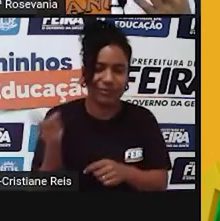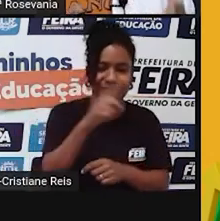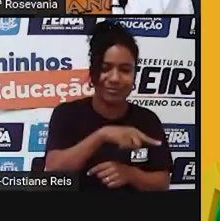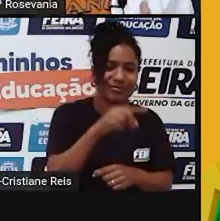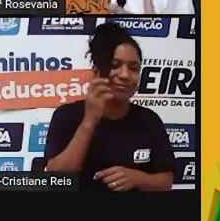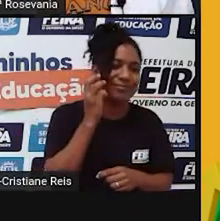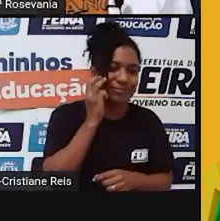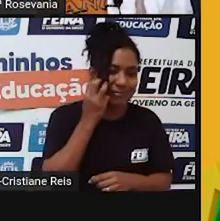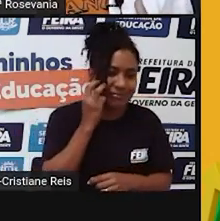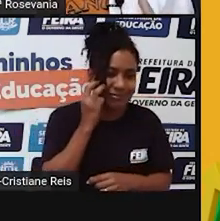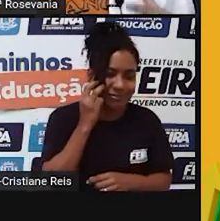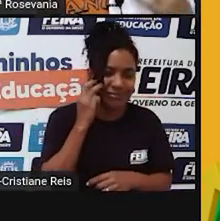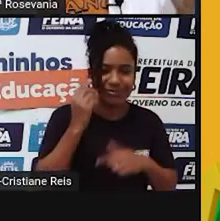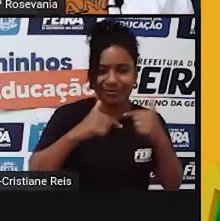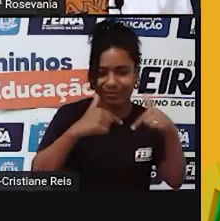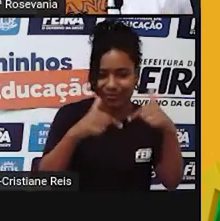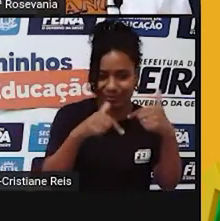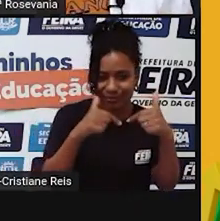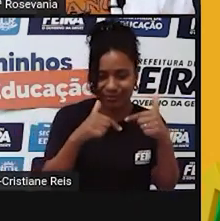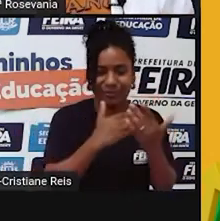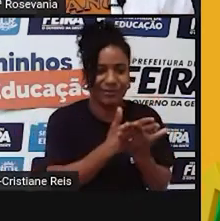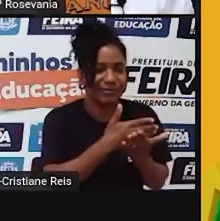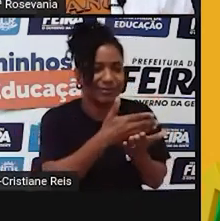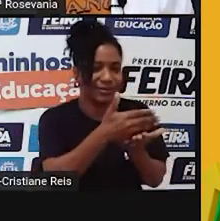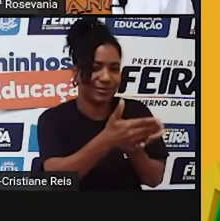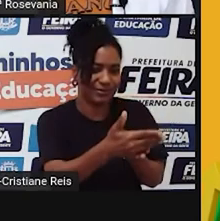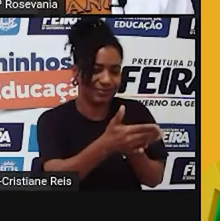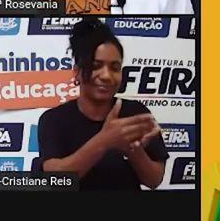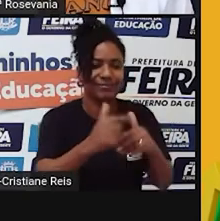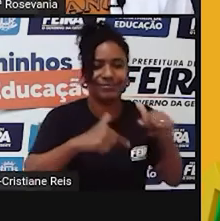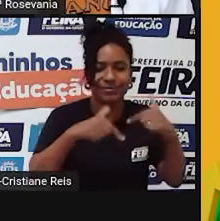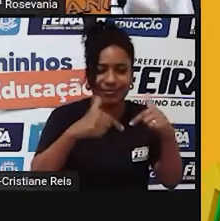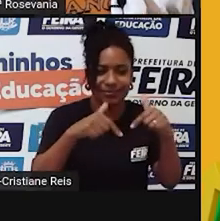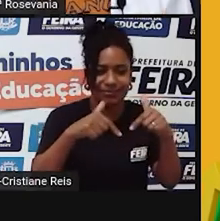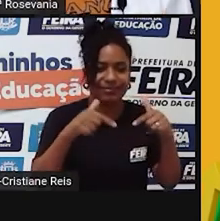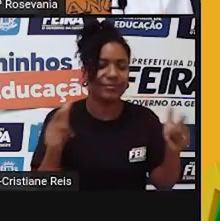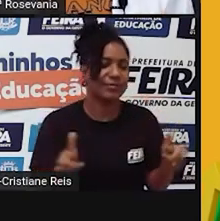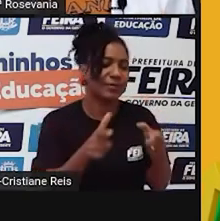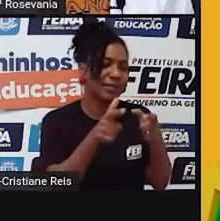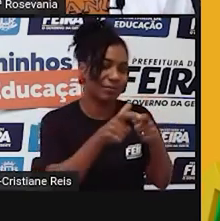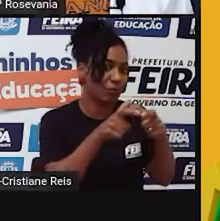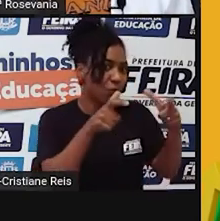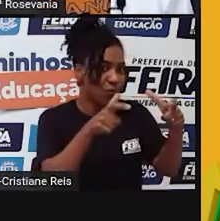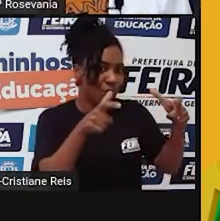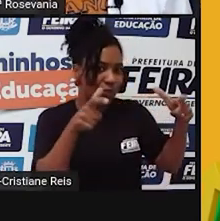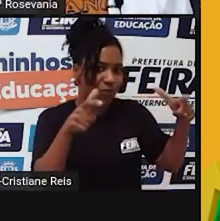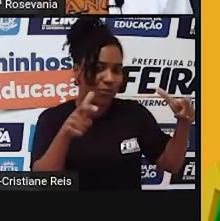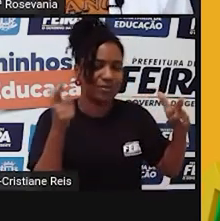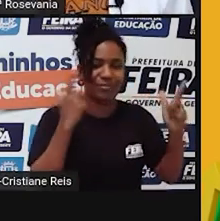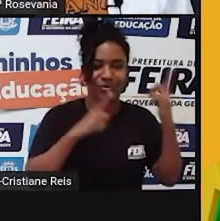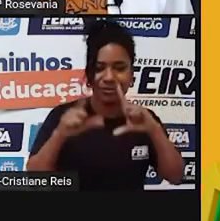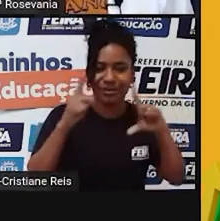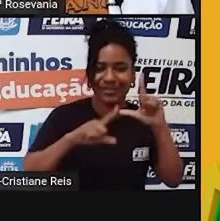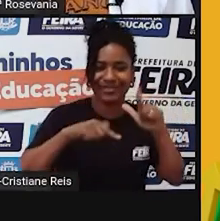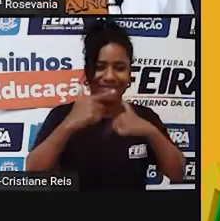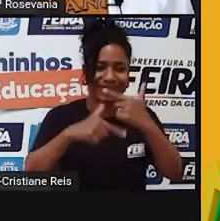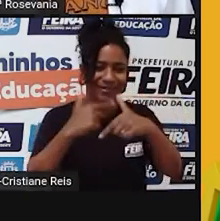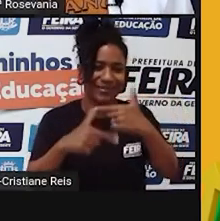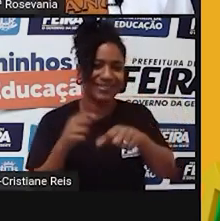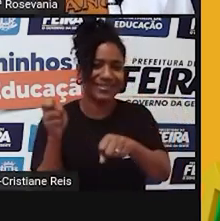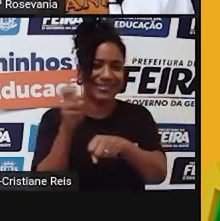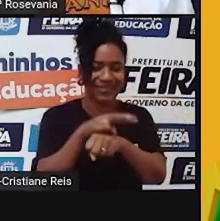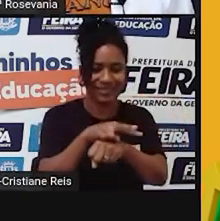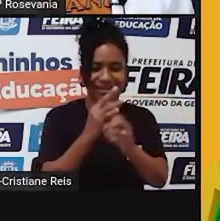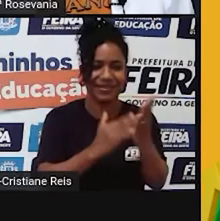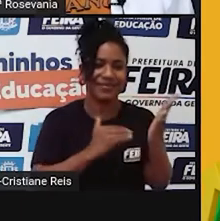pouco tempo que começou a ter esse espaço no mercado de trabalho que cada dia mais está conquistando esse espaço, cada vez